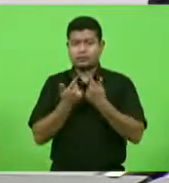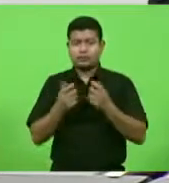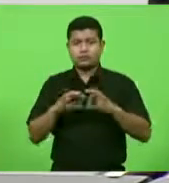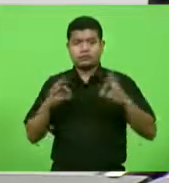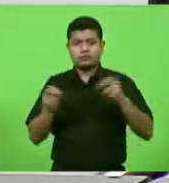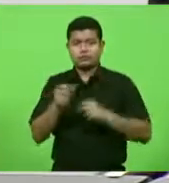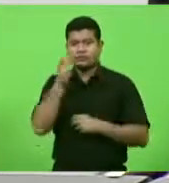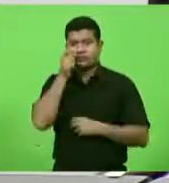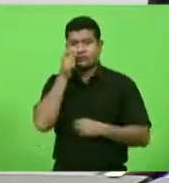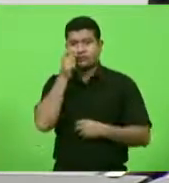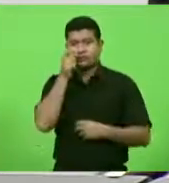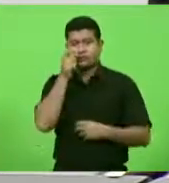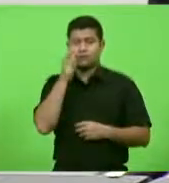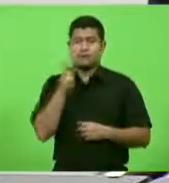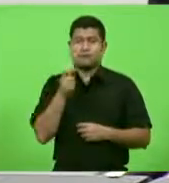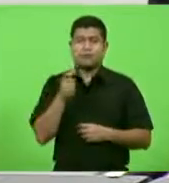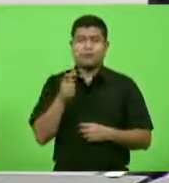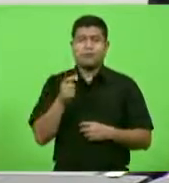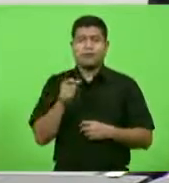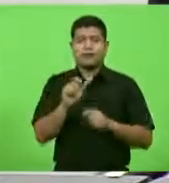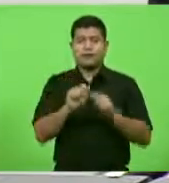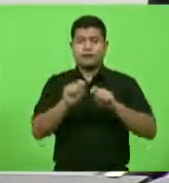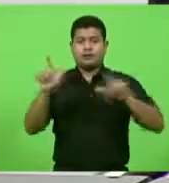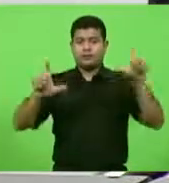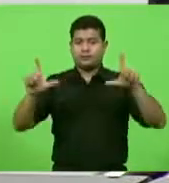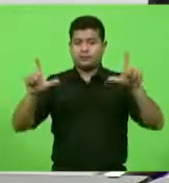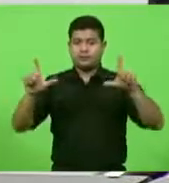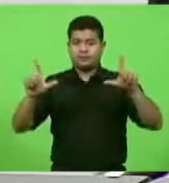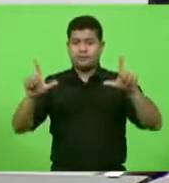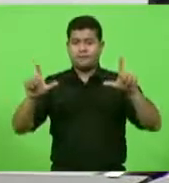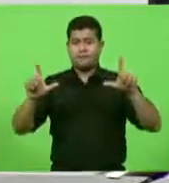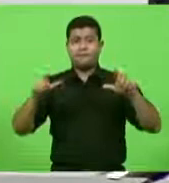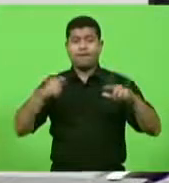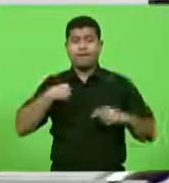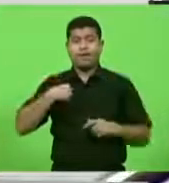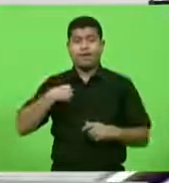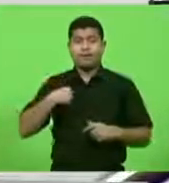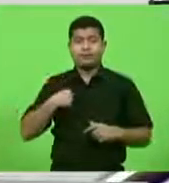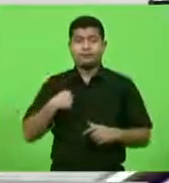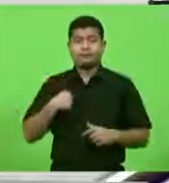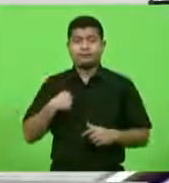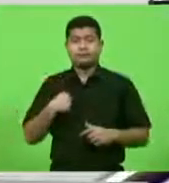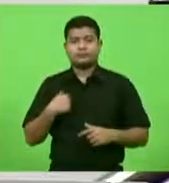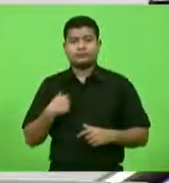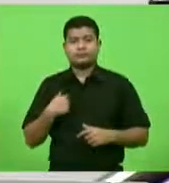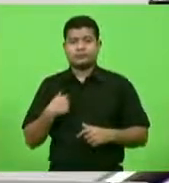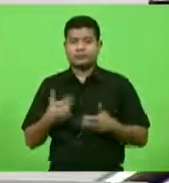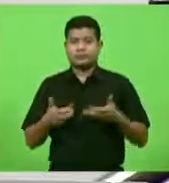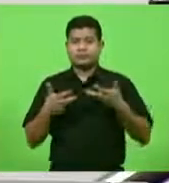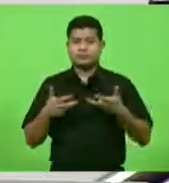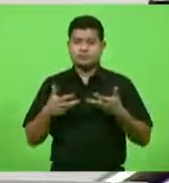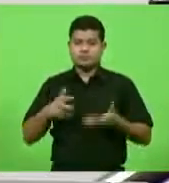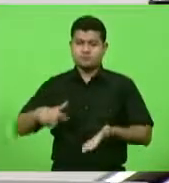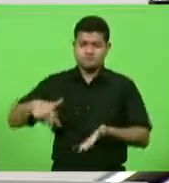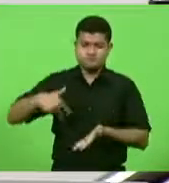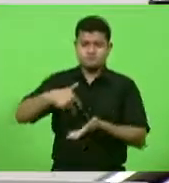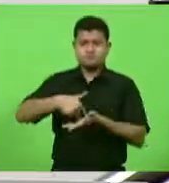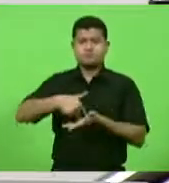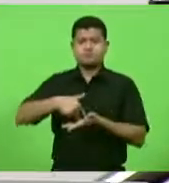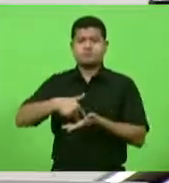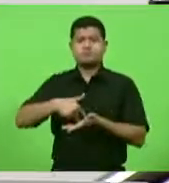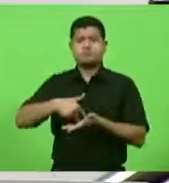acompanhando pela TVAO eu faço questão de me pronunciar na sessão de hoje